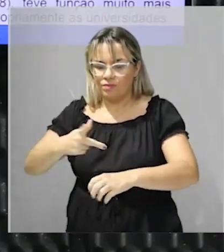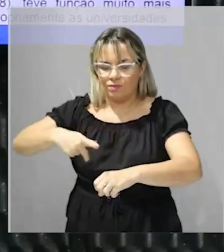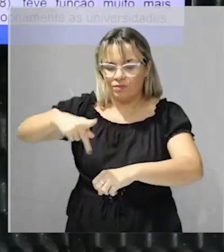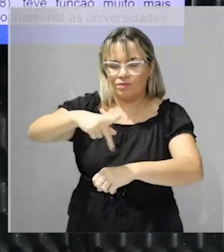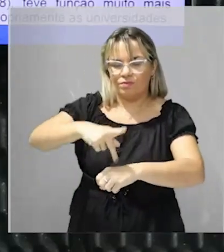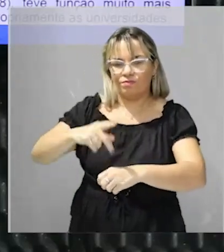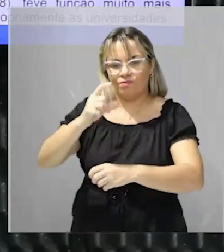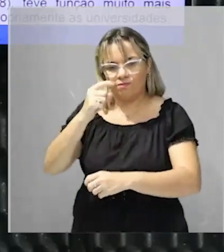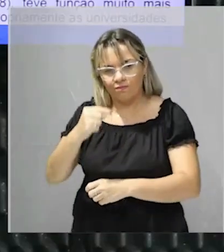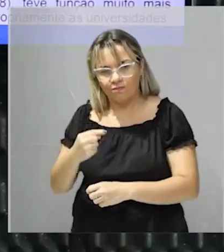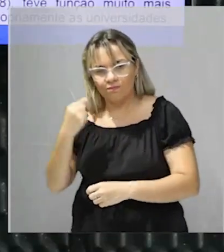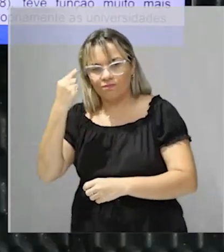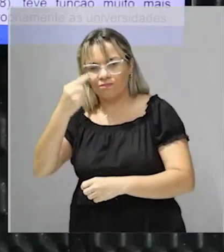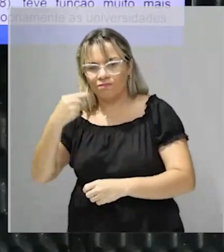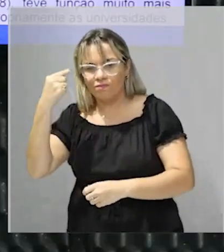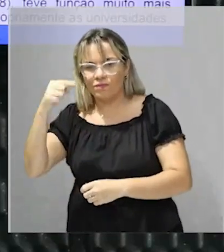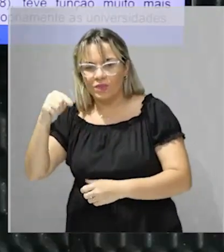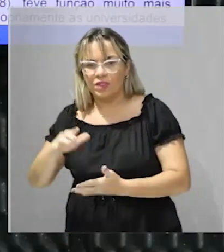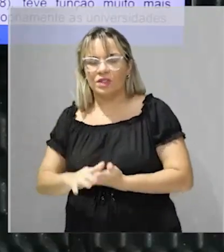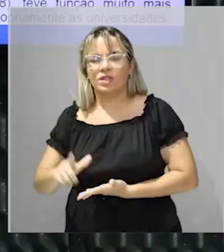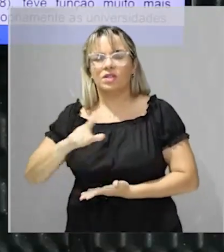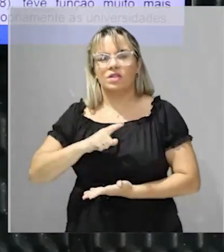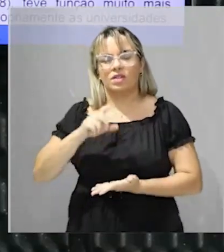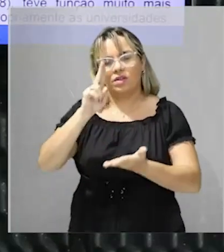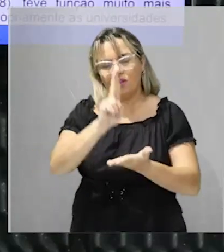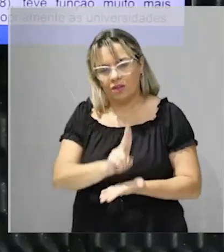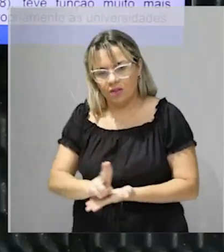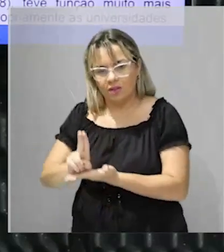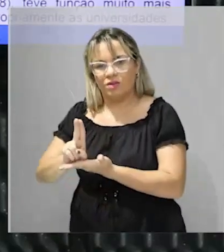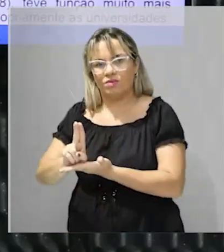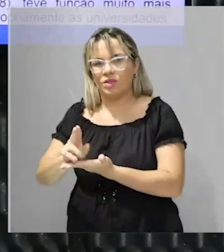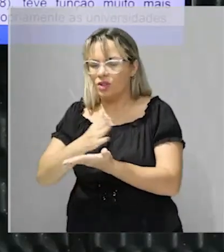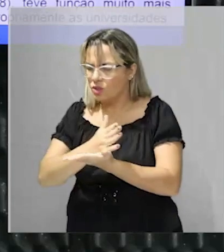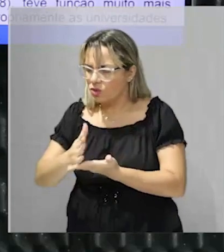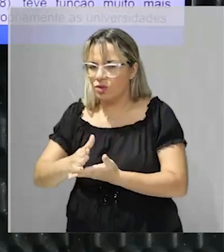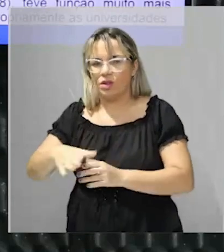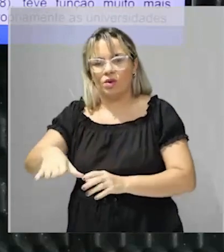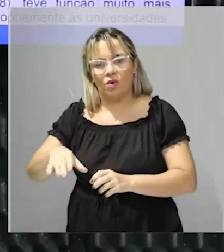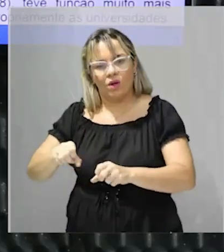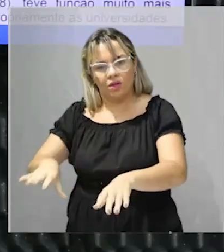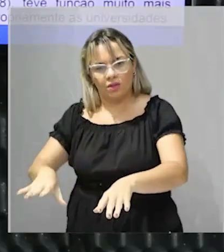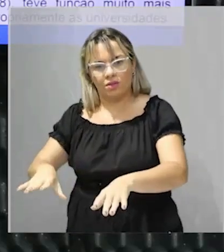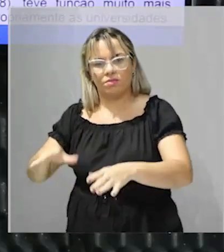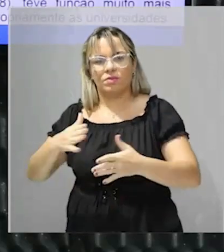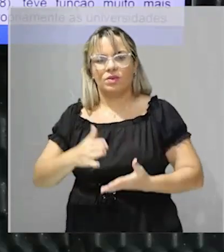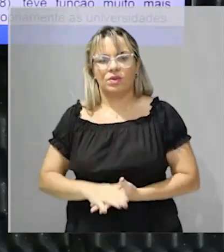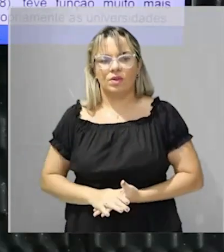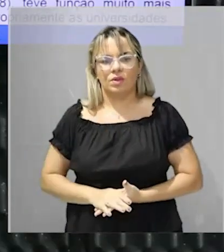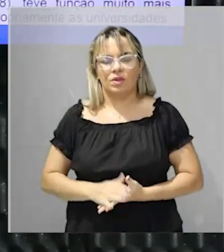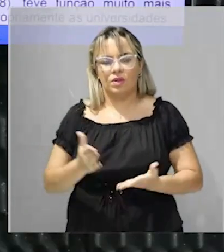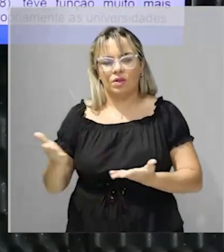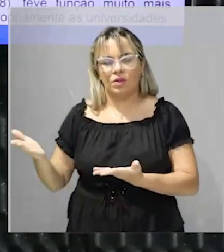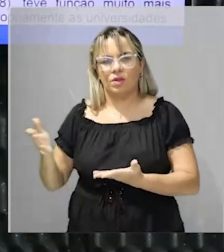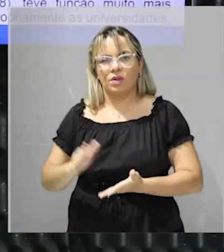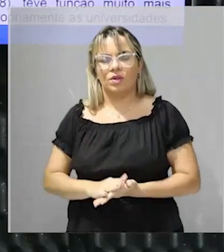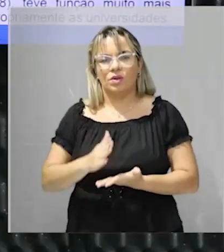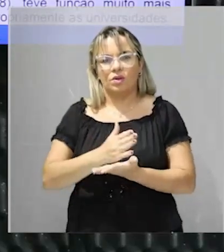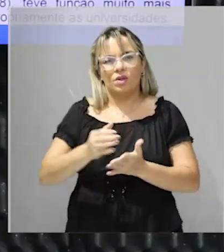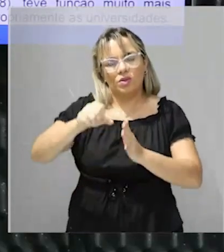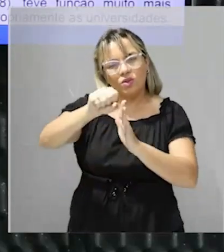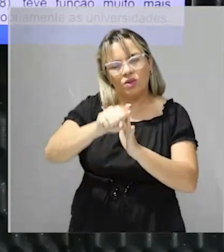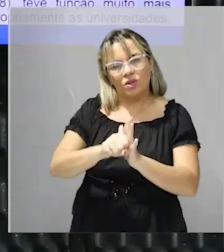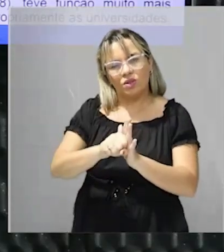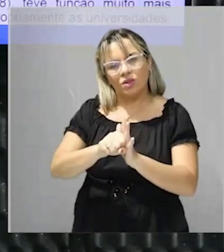significativa entre esse período aqui do começo do século final do século 18